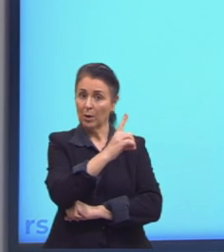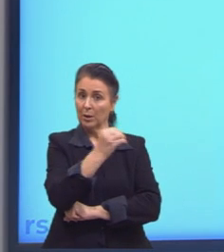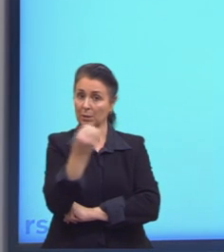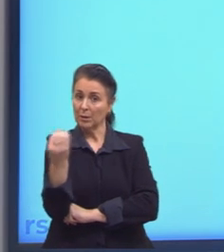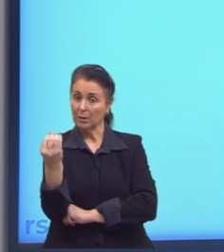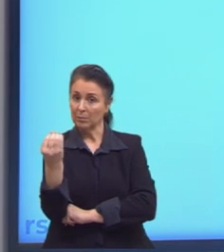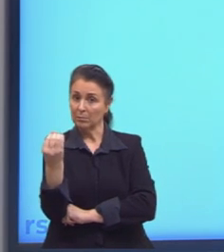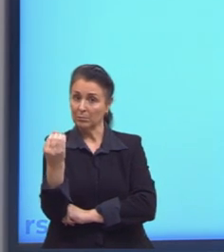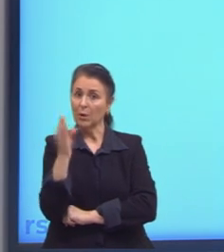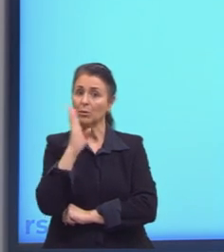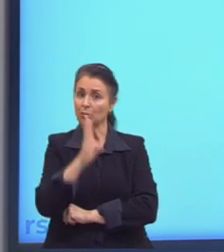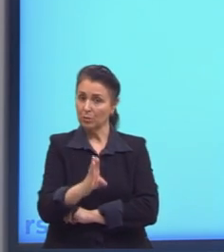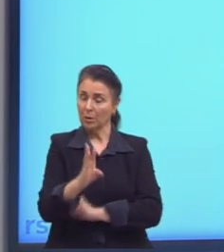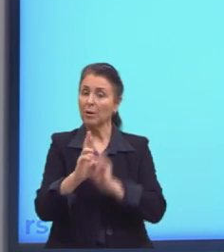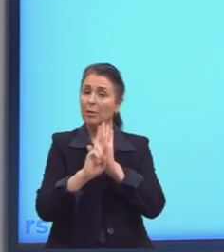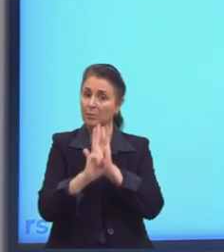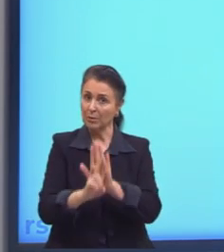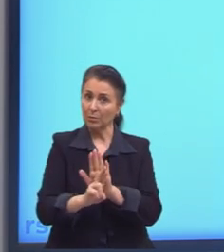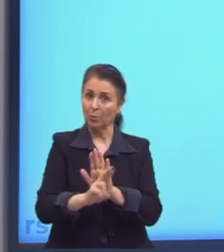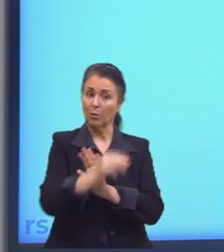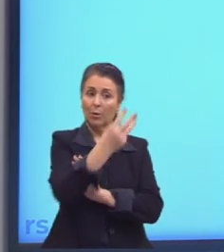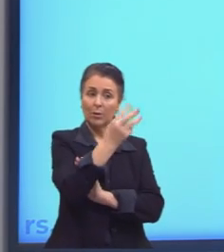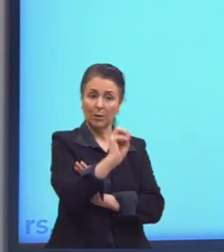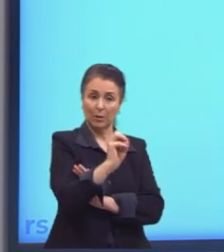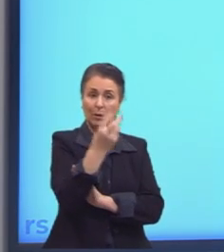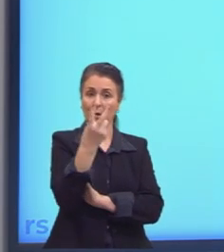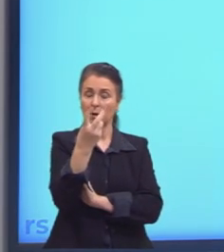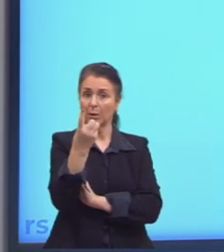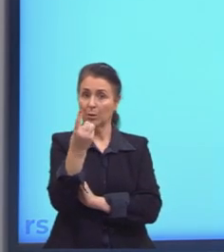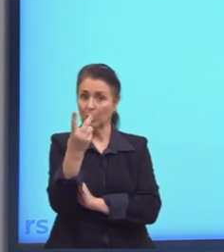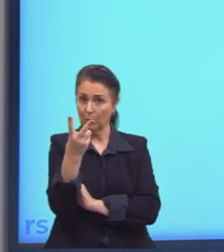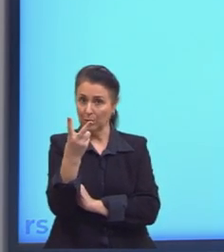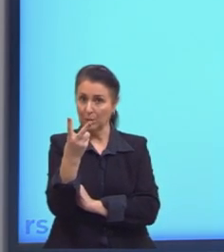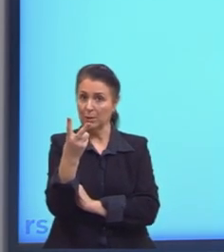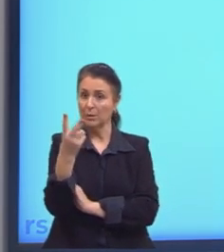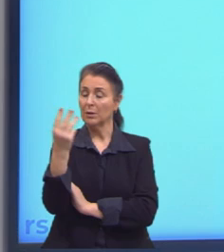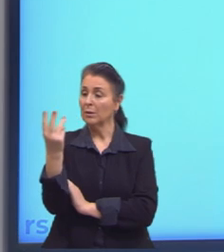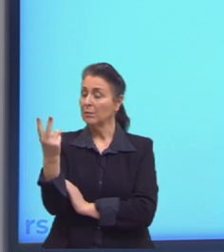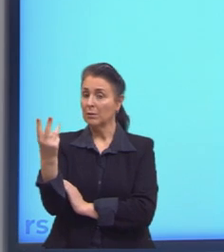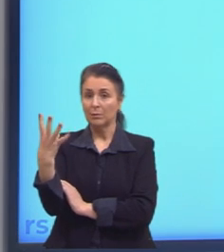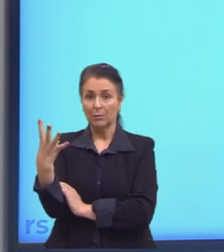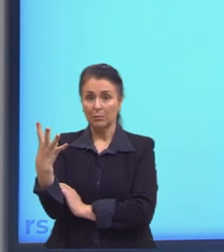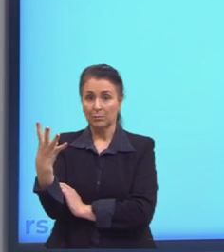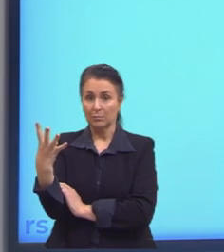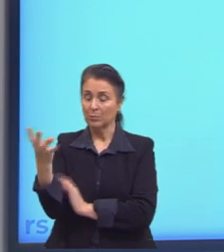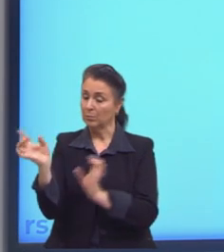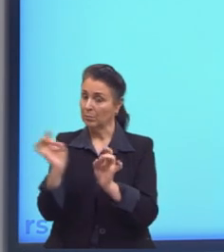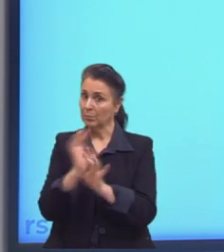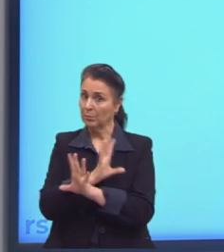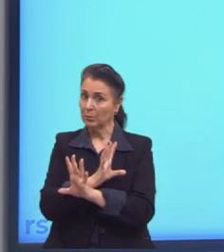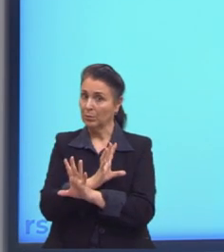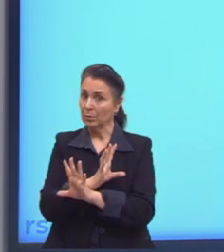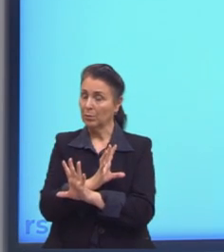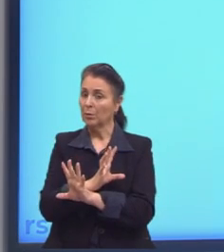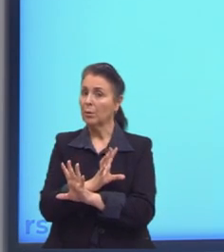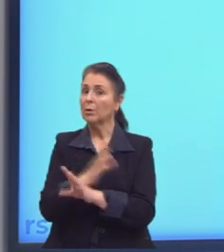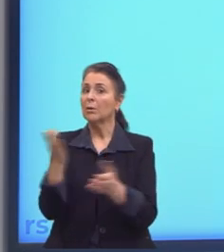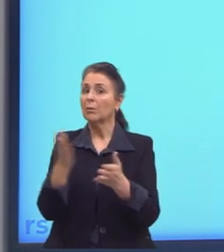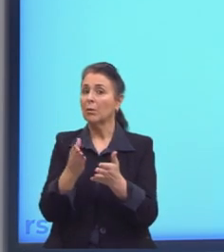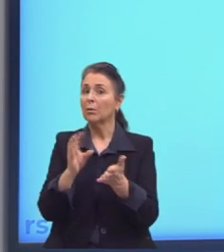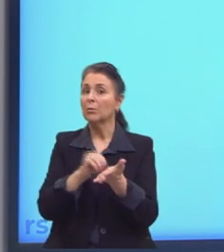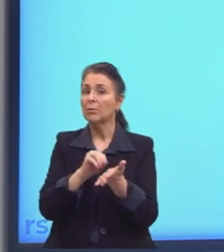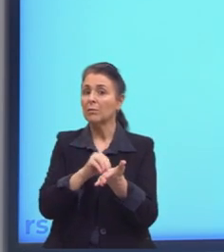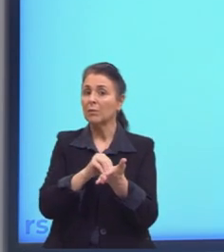representei 30 antígeno A, 12 antígeno AB e 24 antígeno B. O que sobrar, então, né,